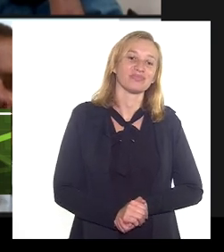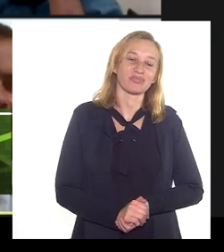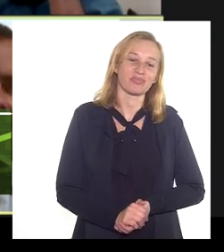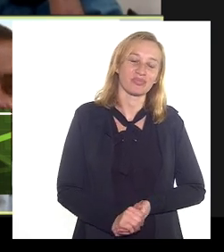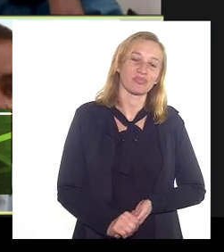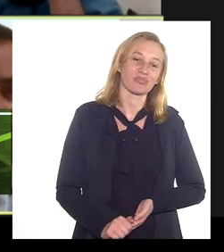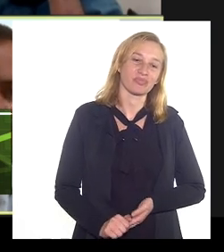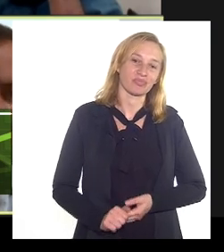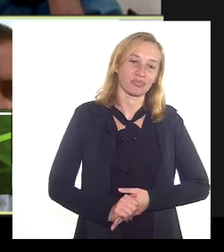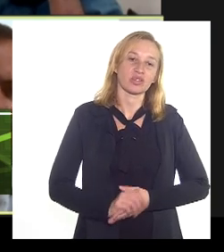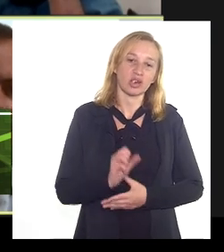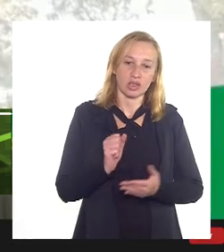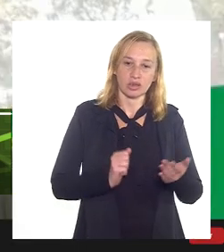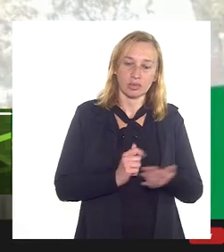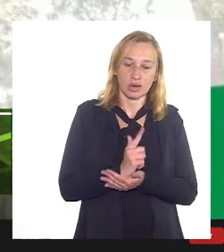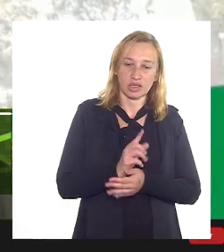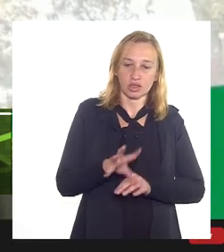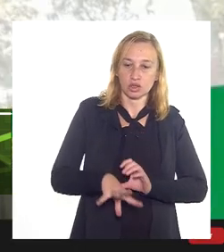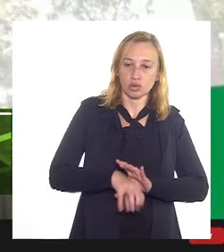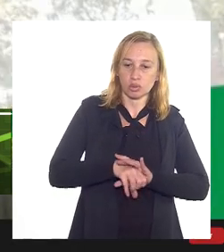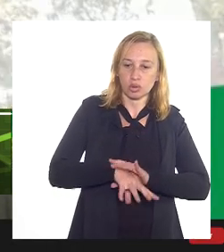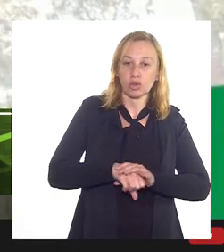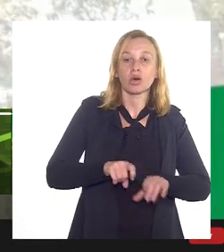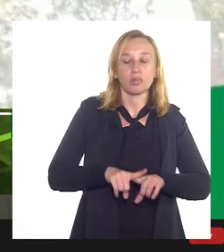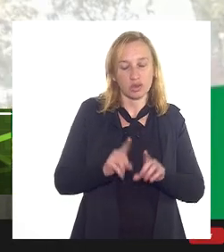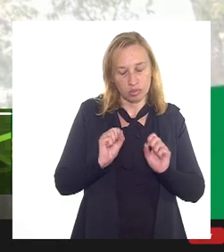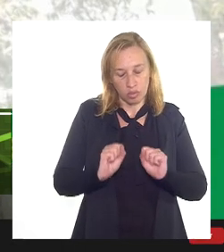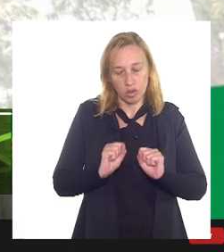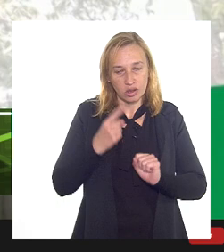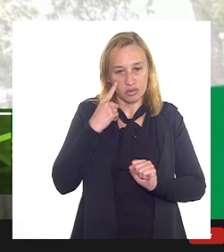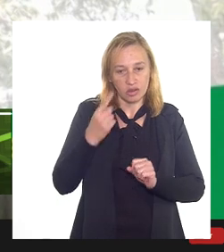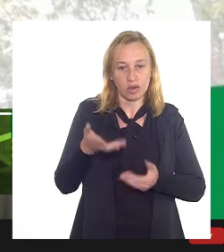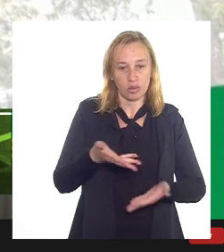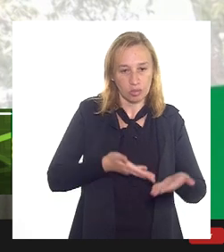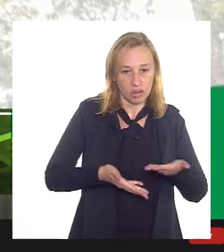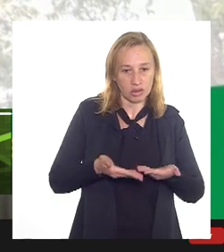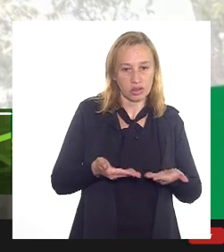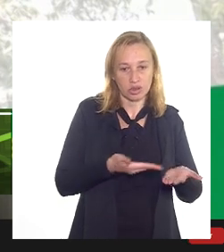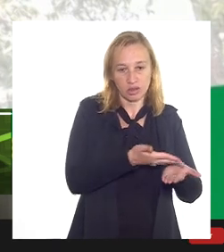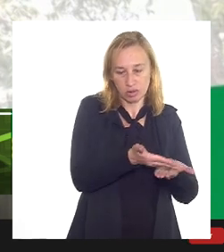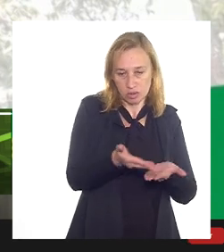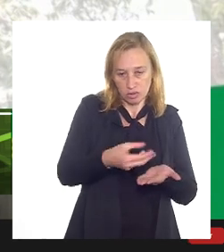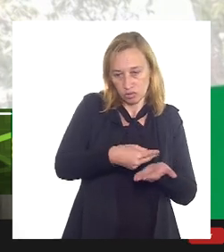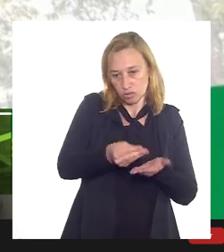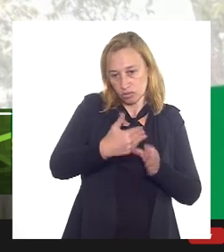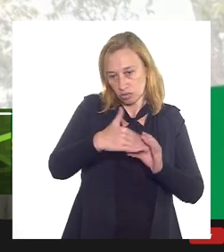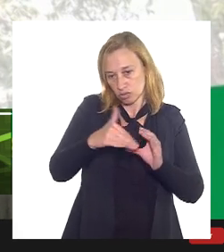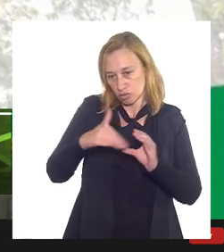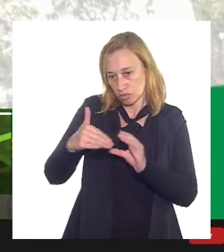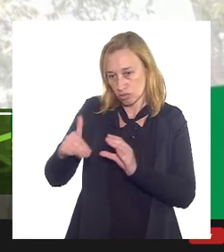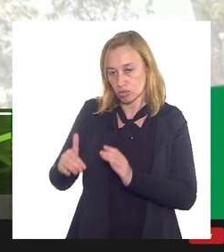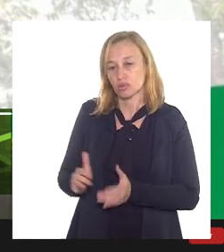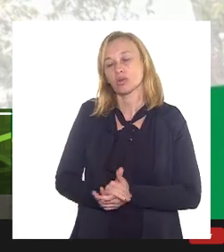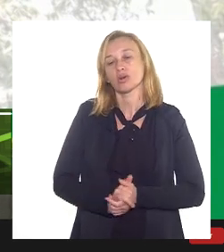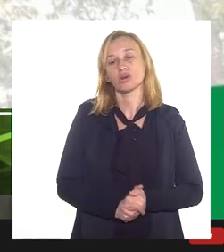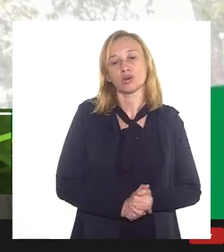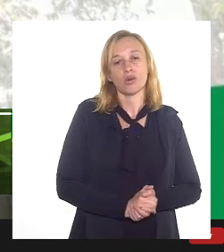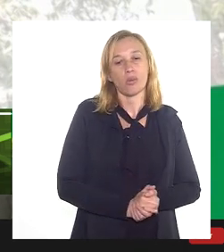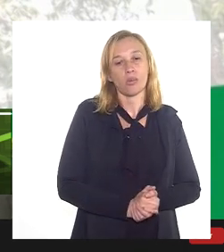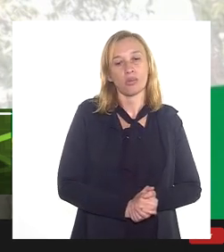Não, de gastos exploratórios, mas a gente pode ver isso e compartilhar com o senhor enviando, então,